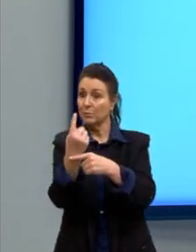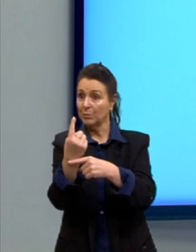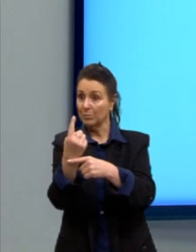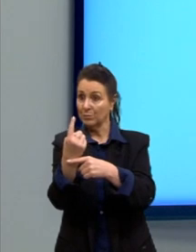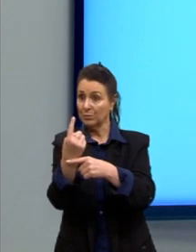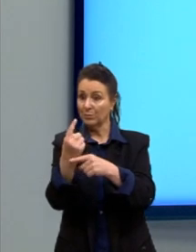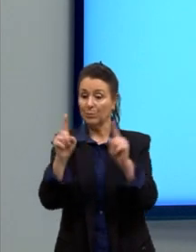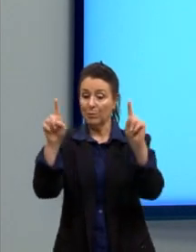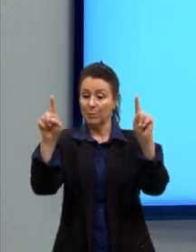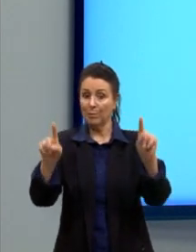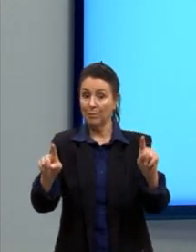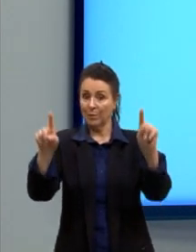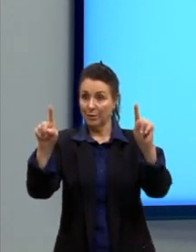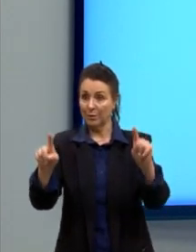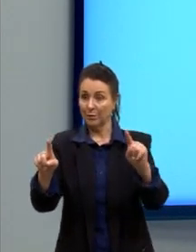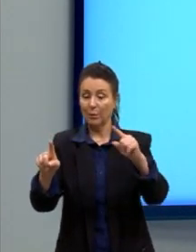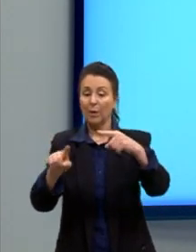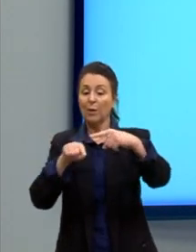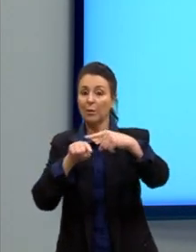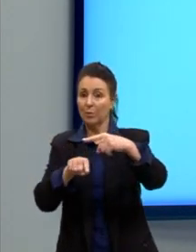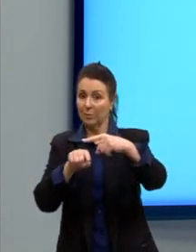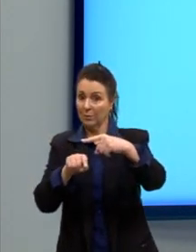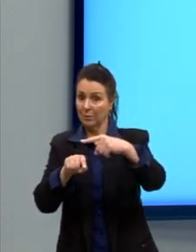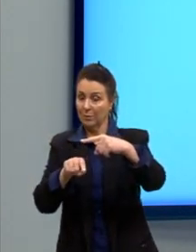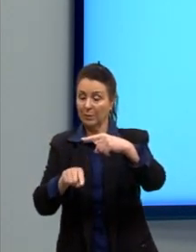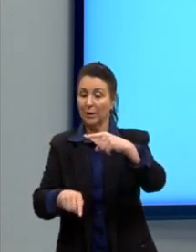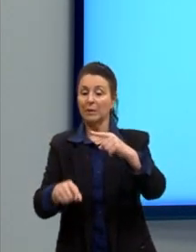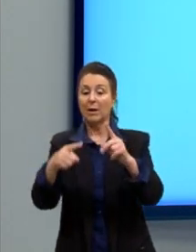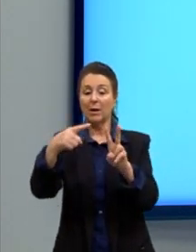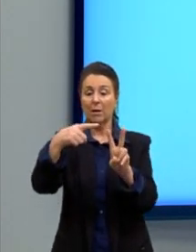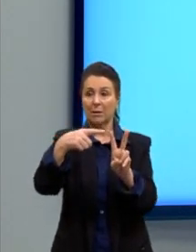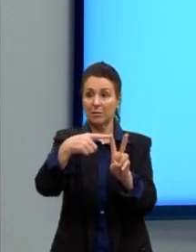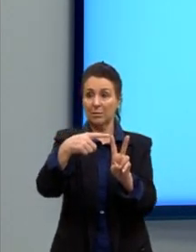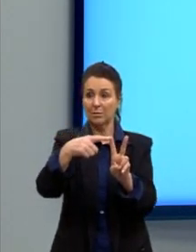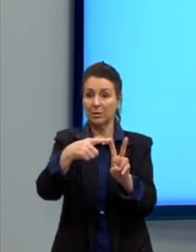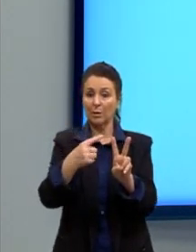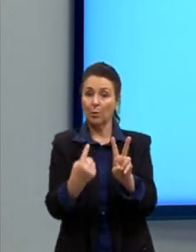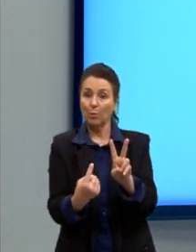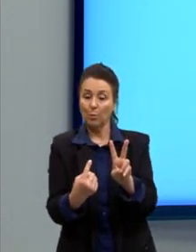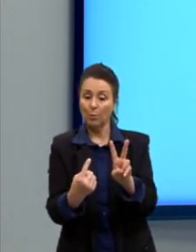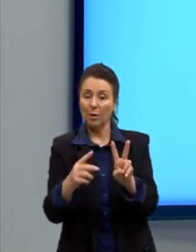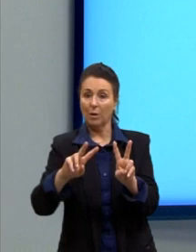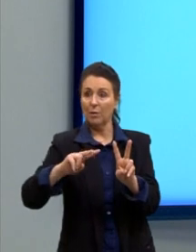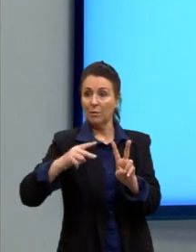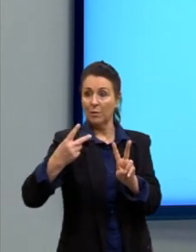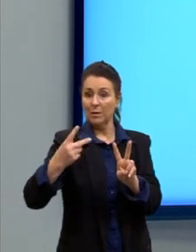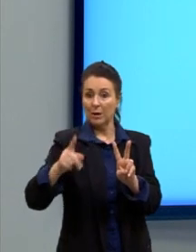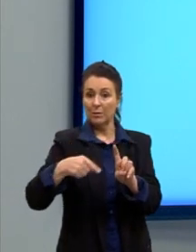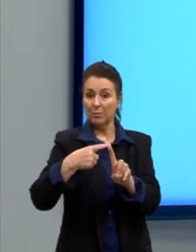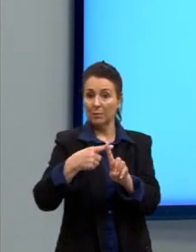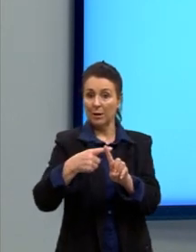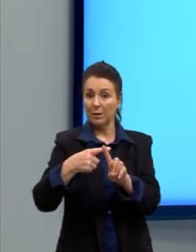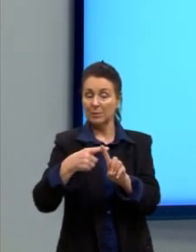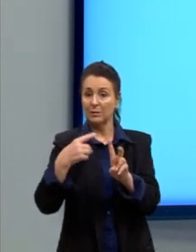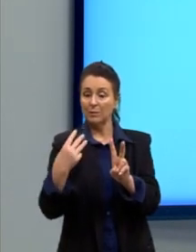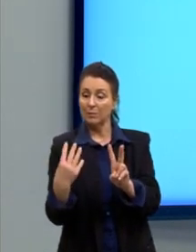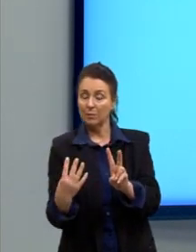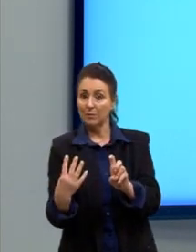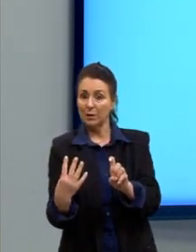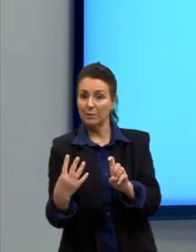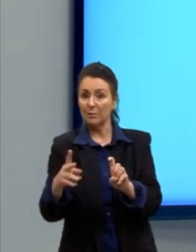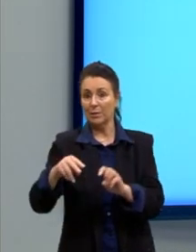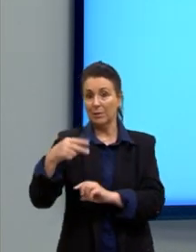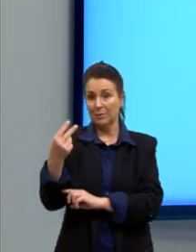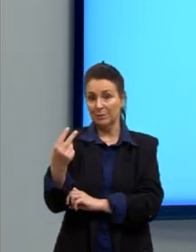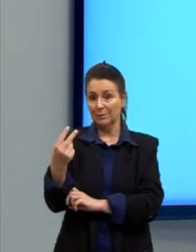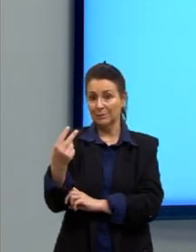entre módulo. E no denominador, a raiz quadrada de 1 ao quadrado mais 4 ao quadrado.